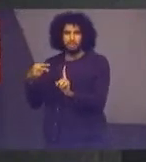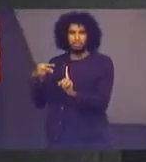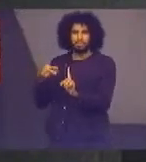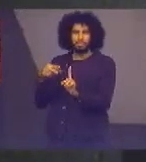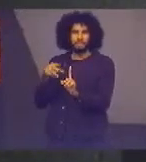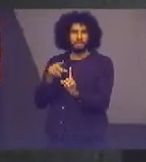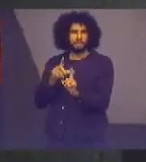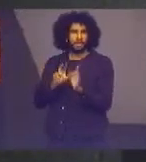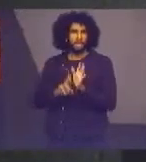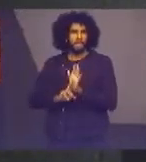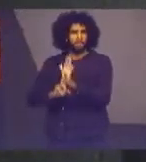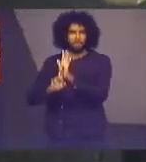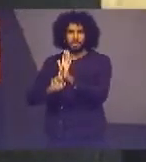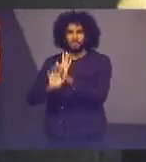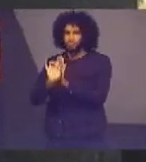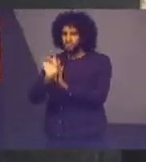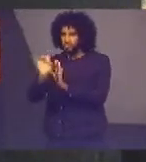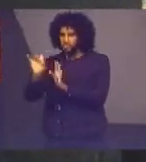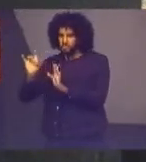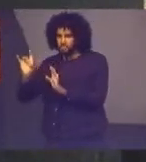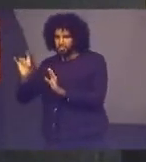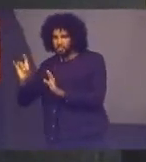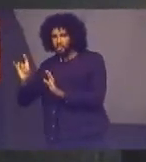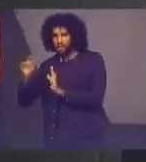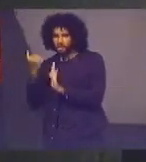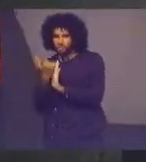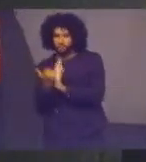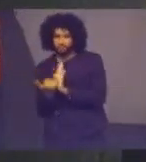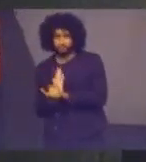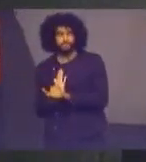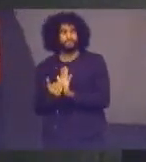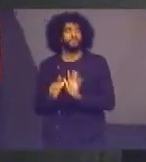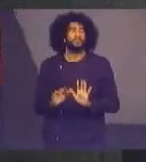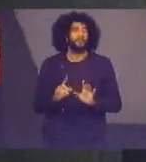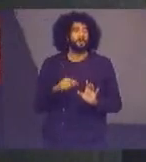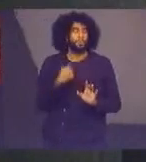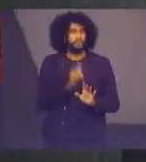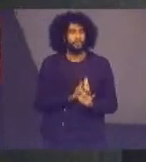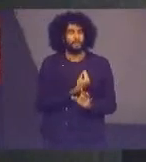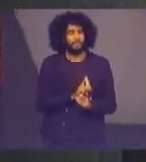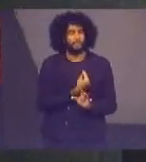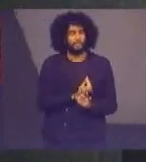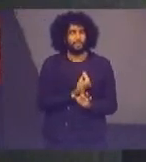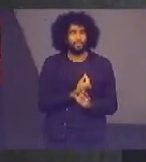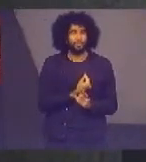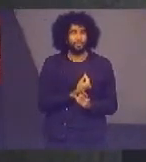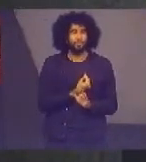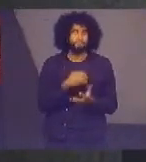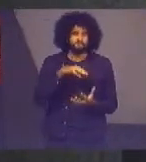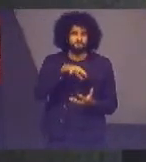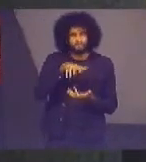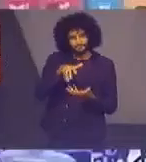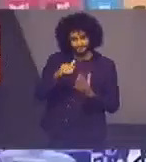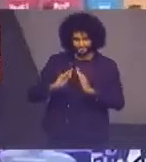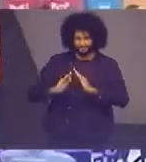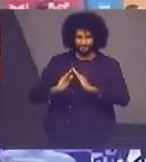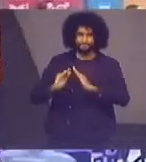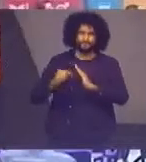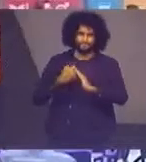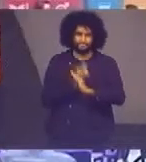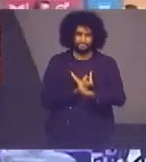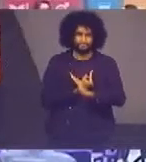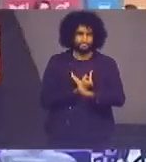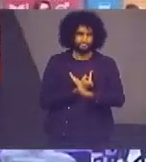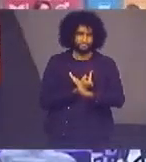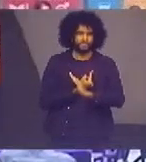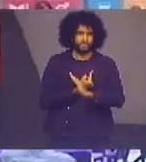cada um desses blocos, nós vivemos dentro desta casa. Porque todas as vezes